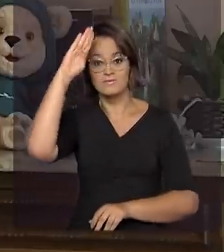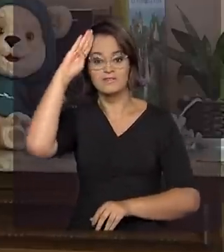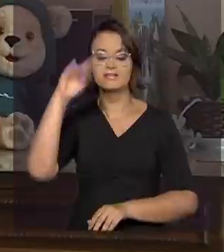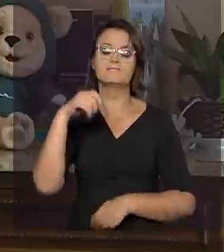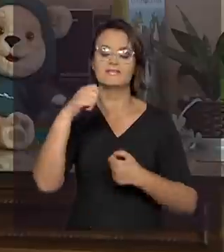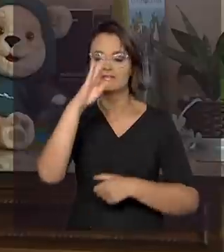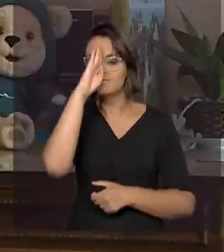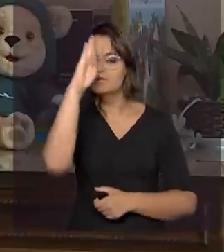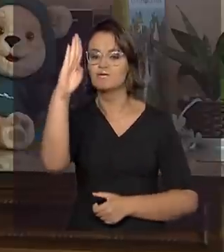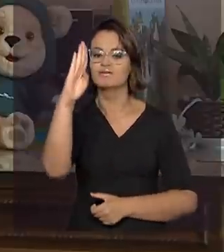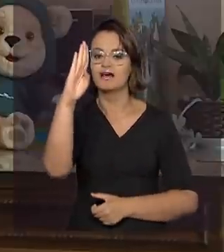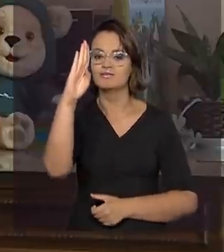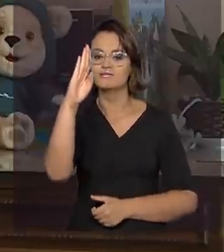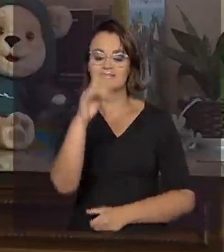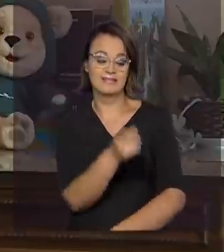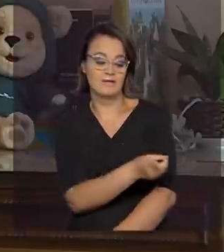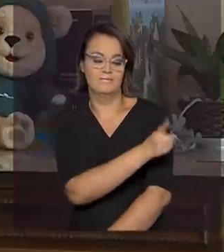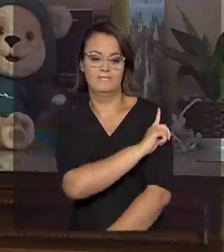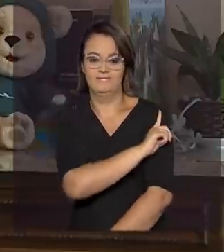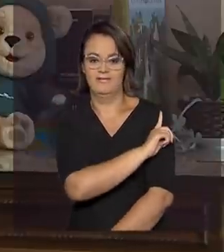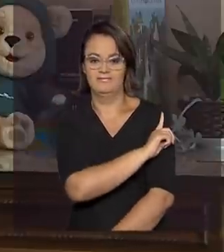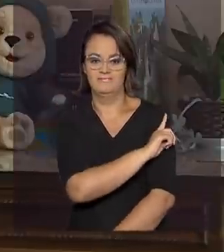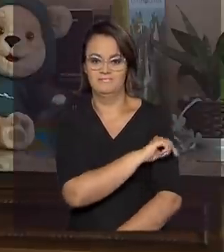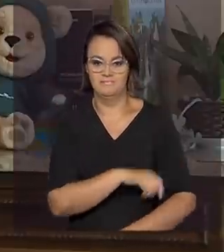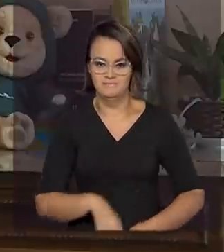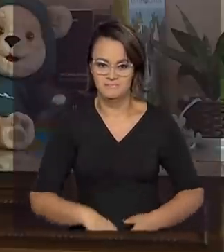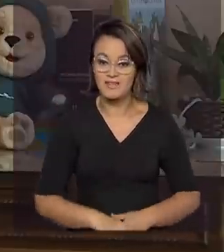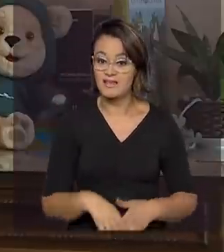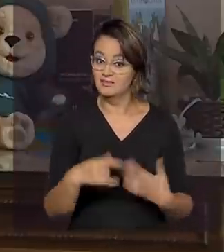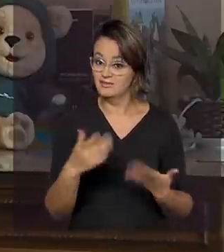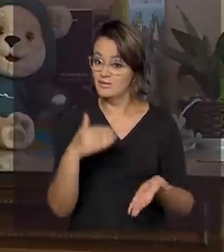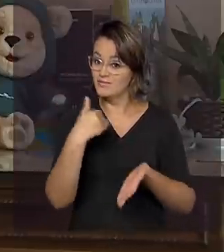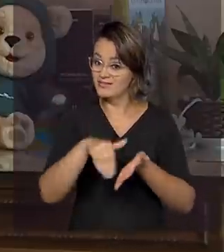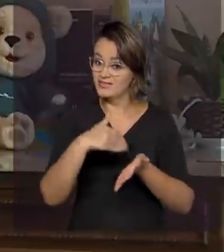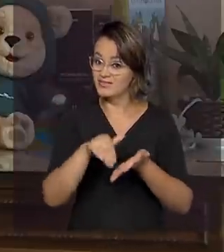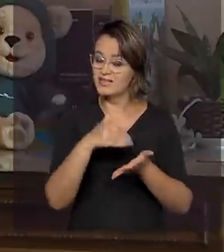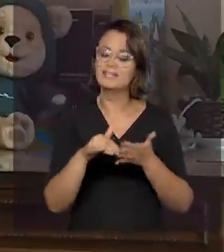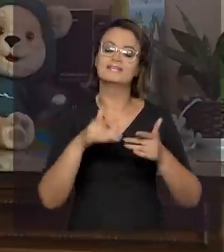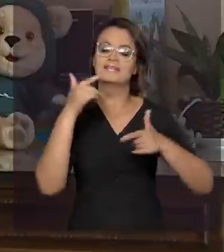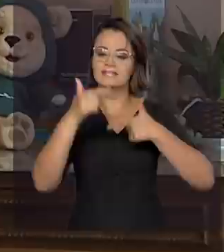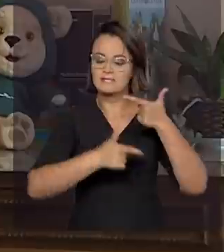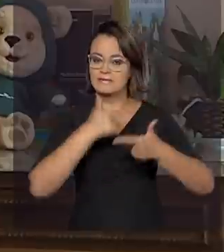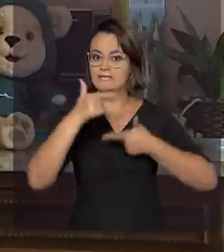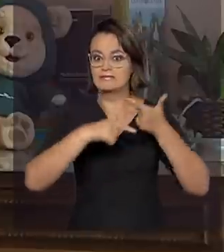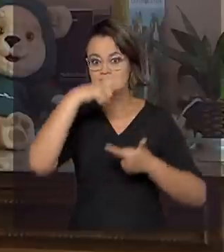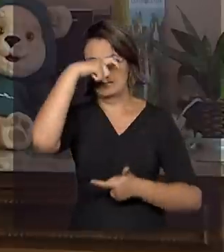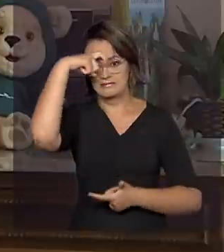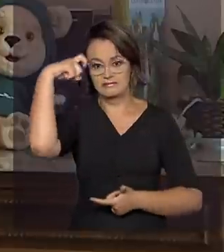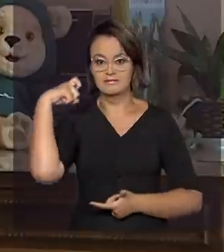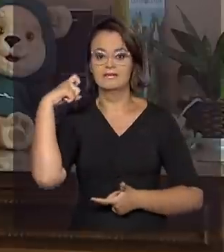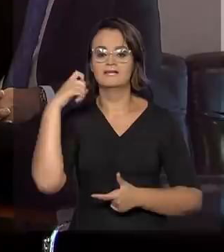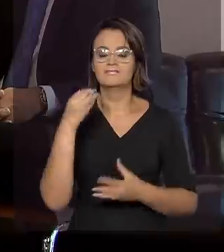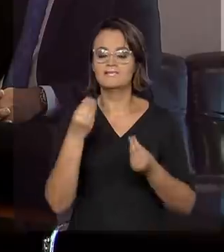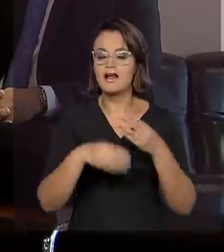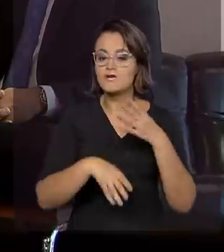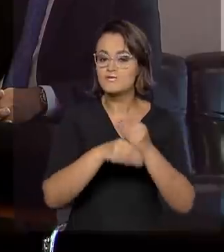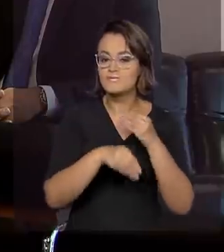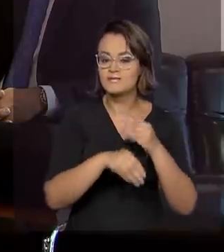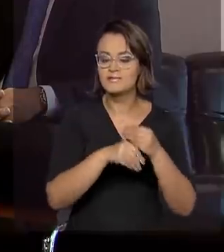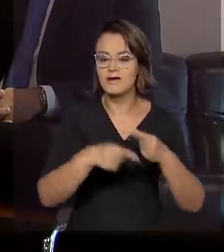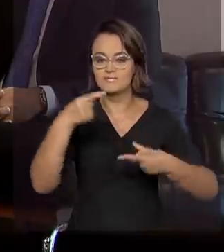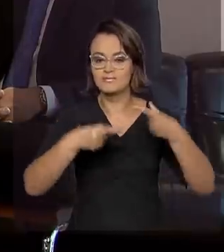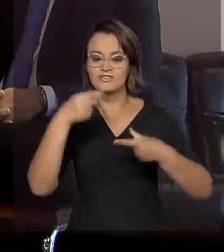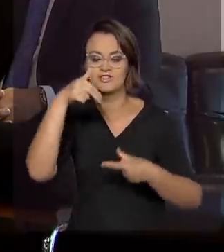priorizada no primeiro ano do Ensino Fundamental. Então, a Secretaria tem trabalhado intensamente para implementar a